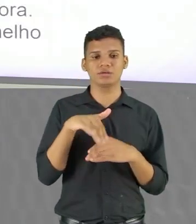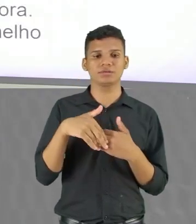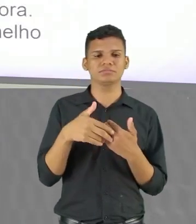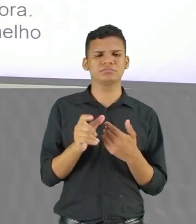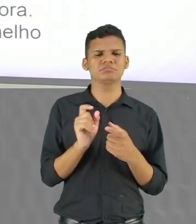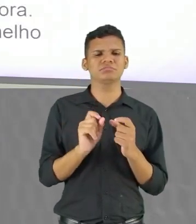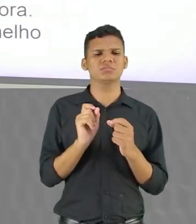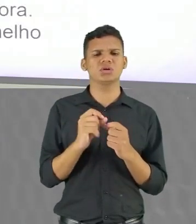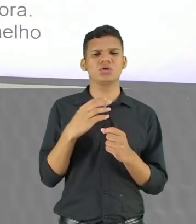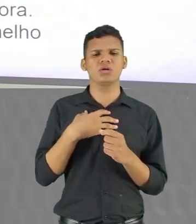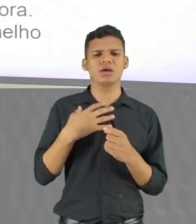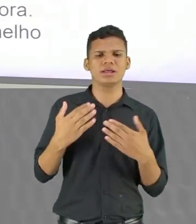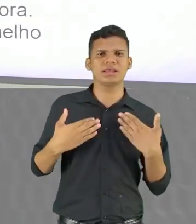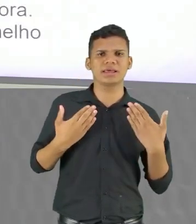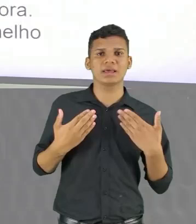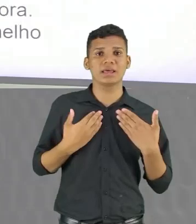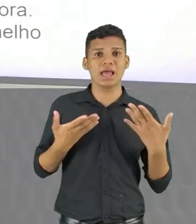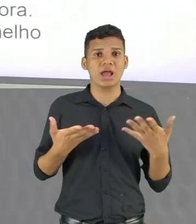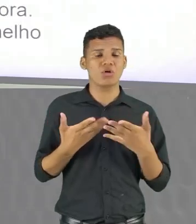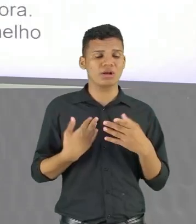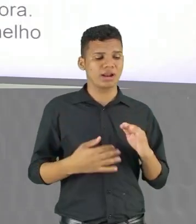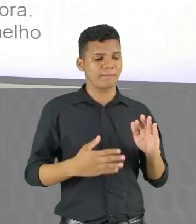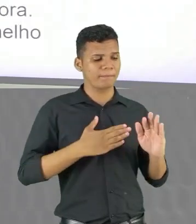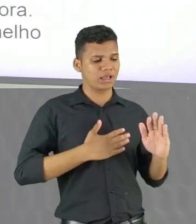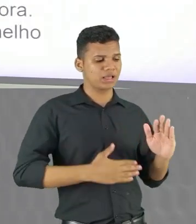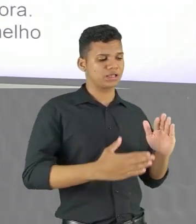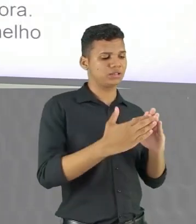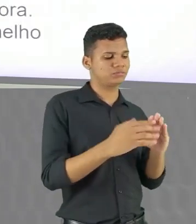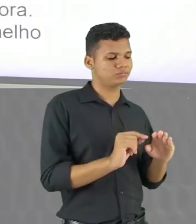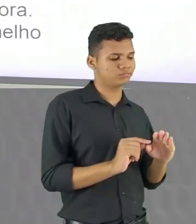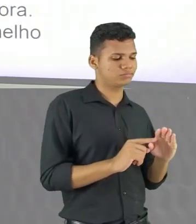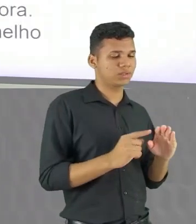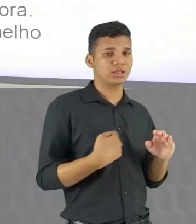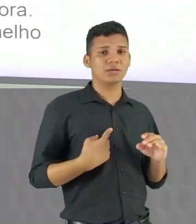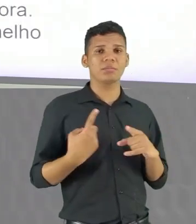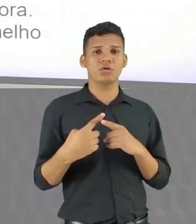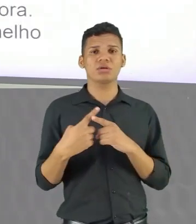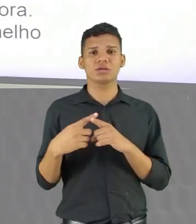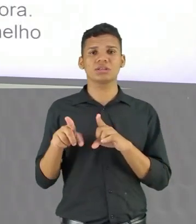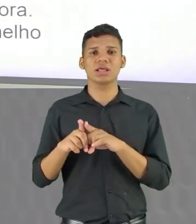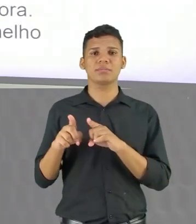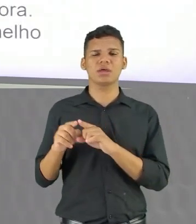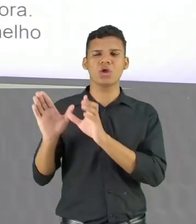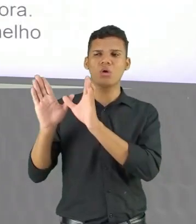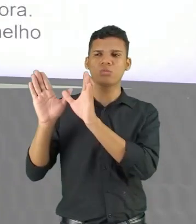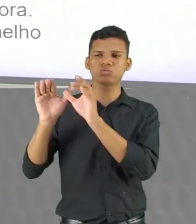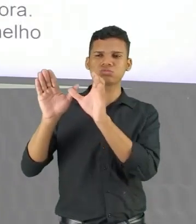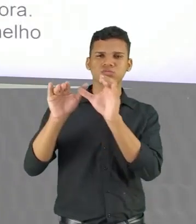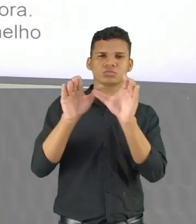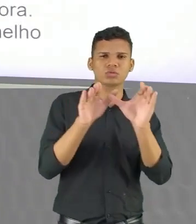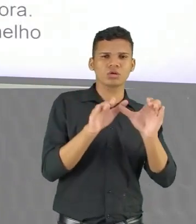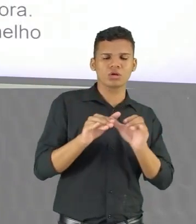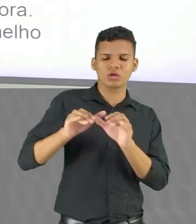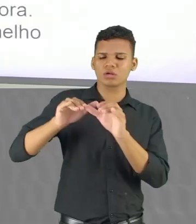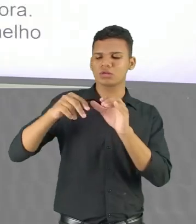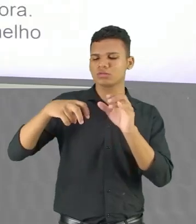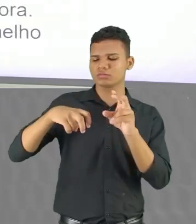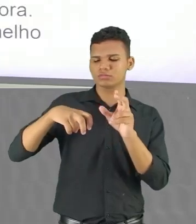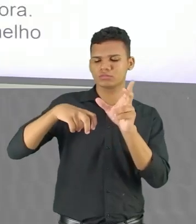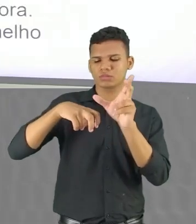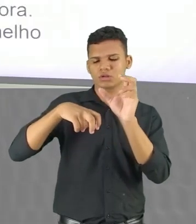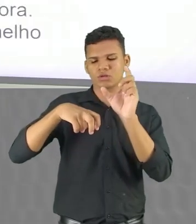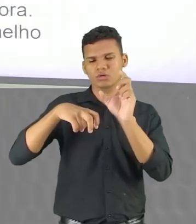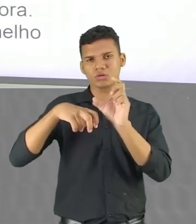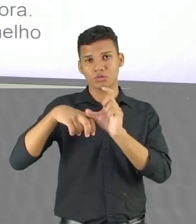vermelho Está morando Em meu quintal Agora Vem pousar Como um sol Em meu joelho Quando é estridente